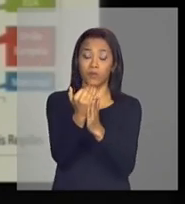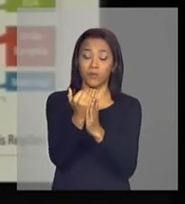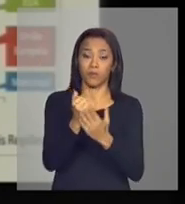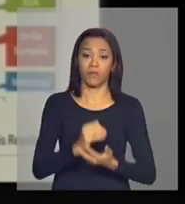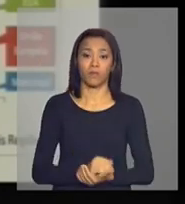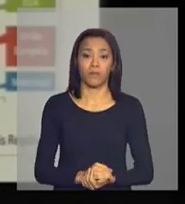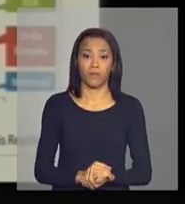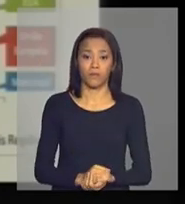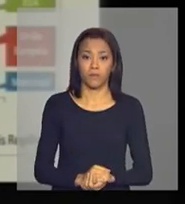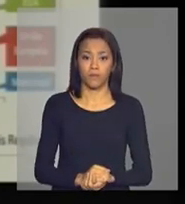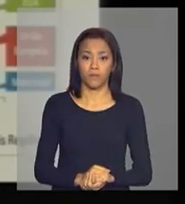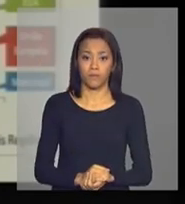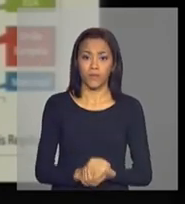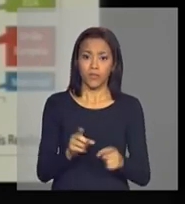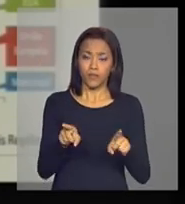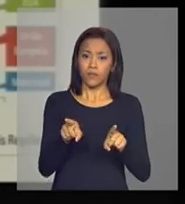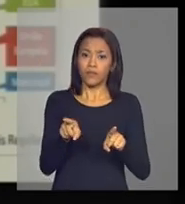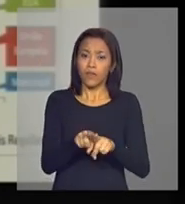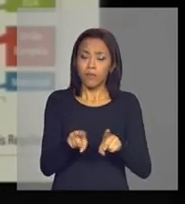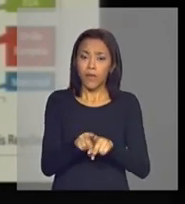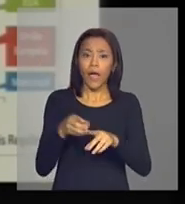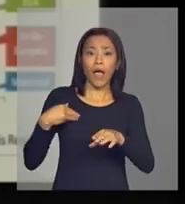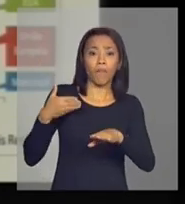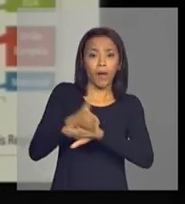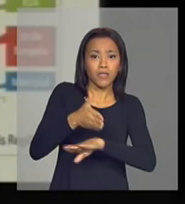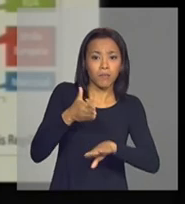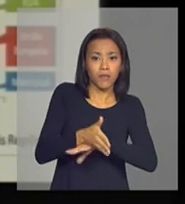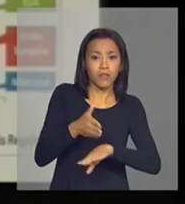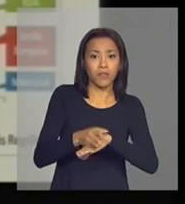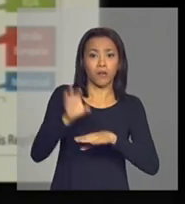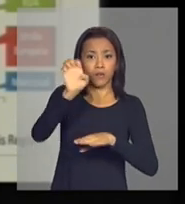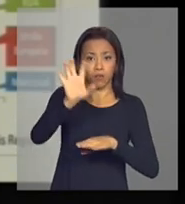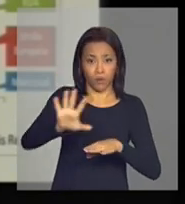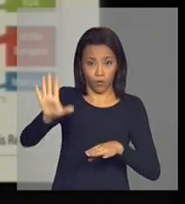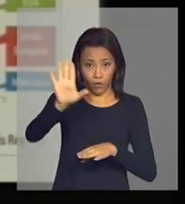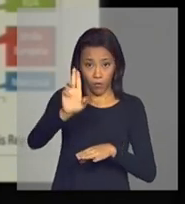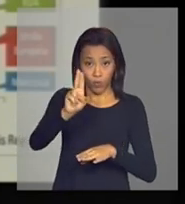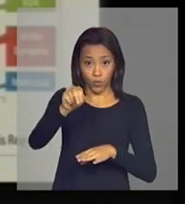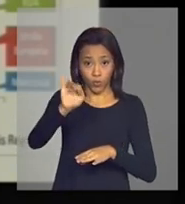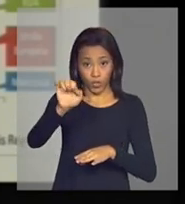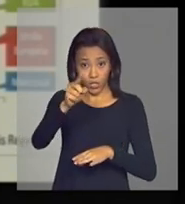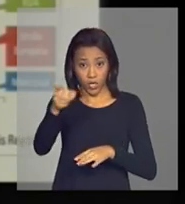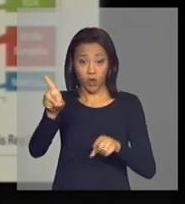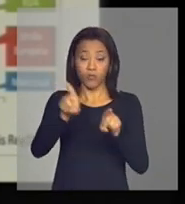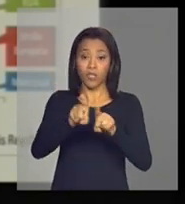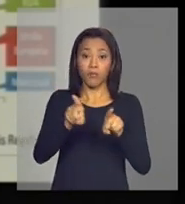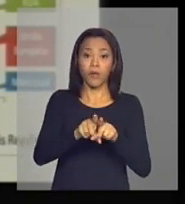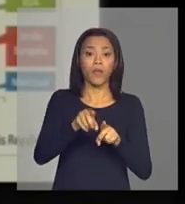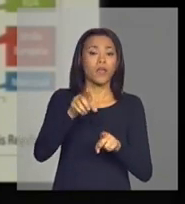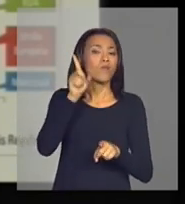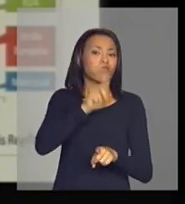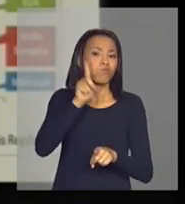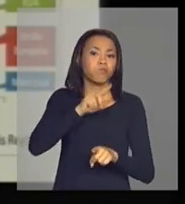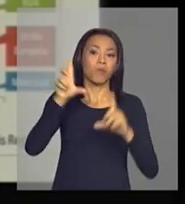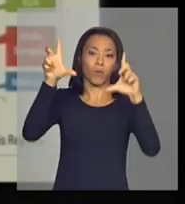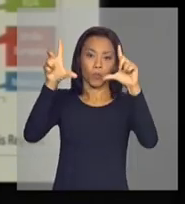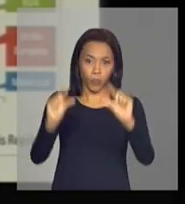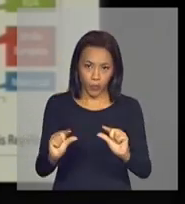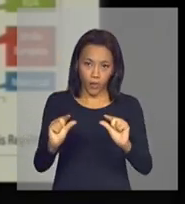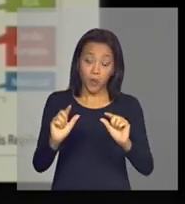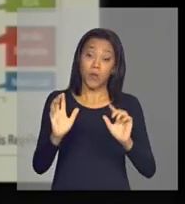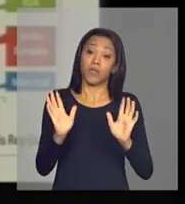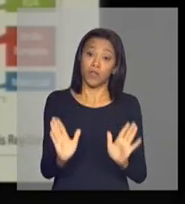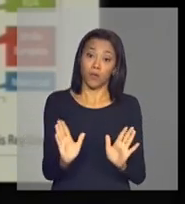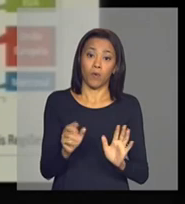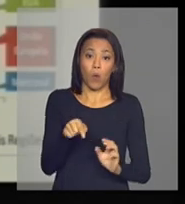e a participação da União Europeia e dos Estados Unidos caiu um pouco. Embora o Brasil ainda tenha